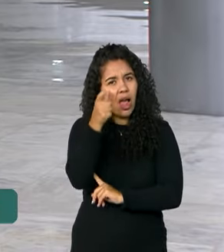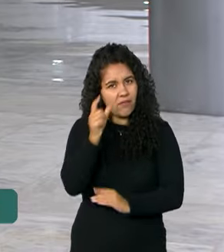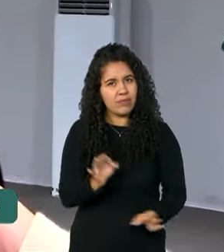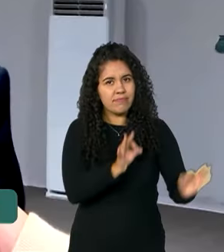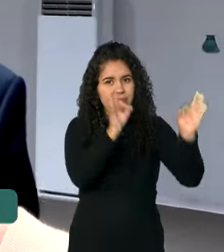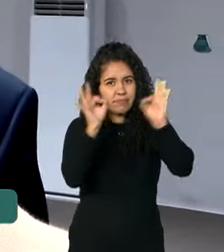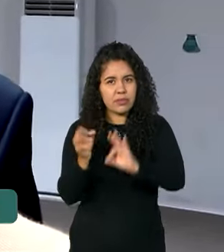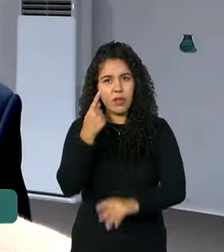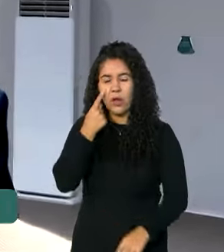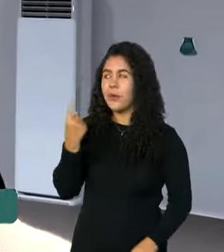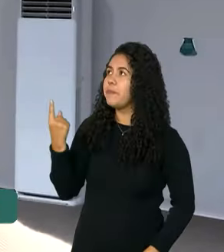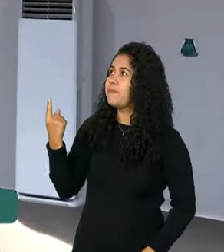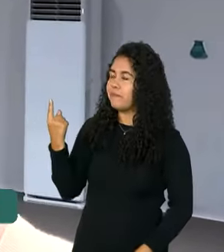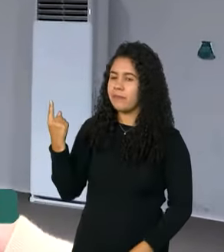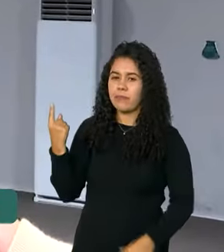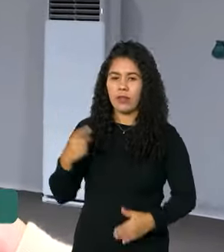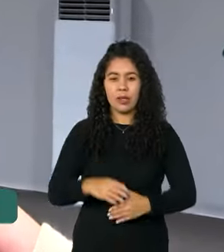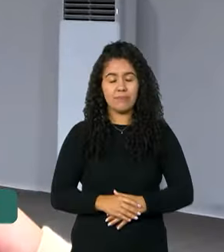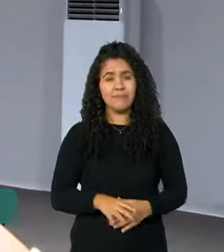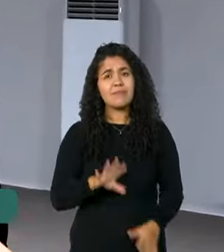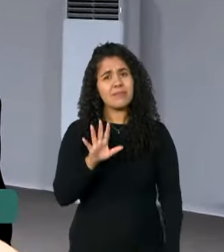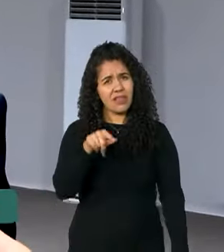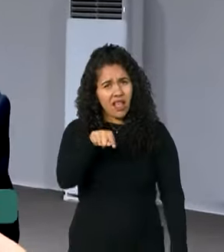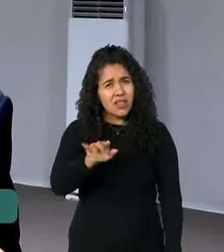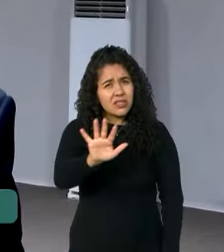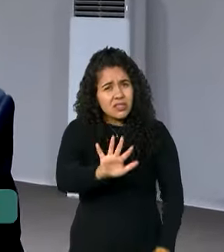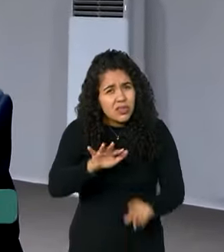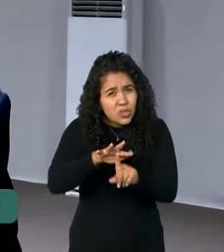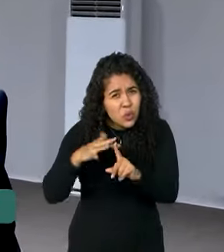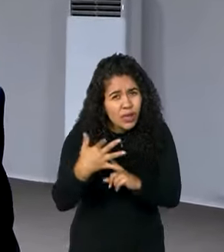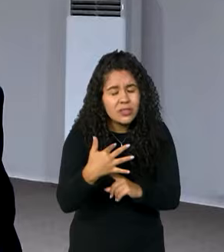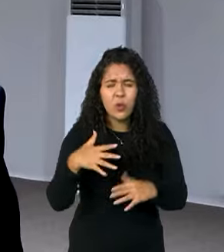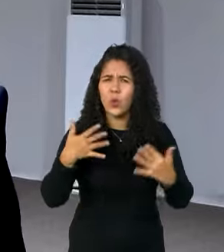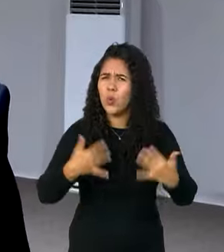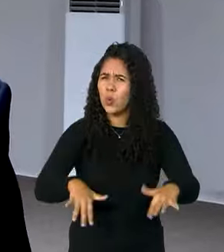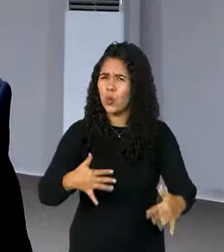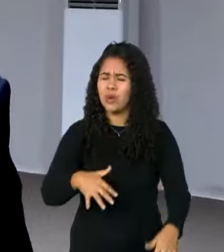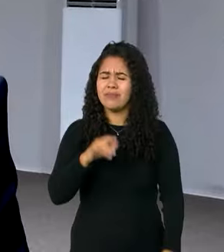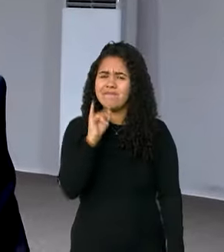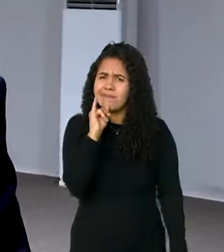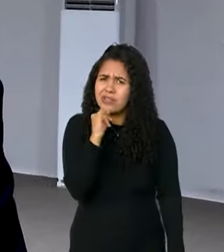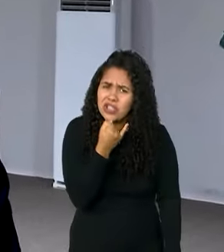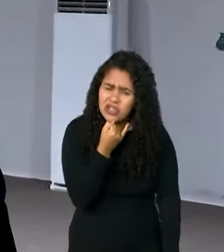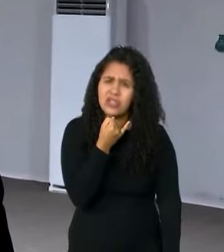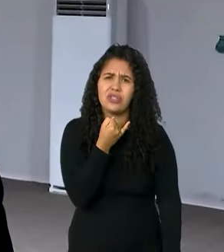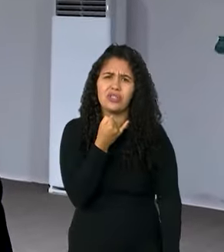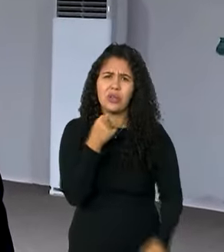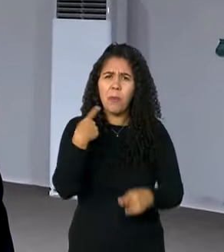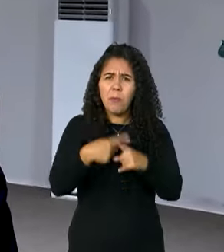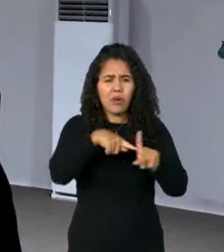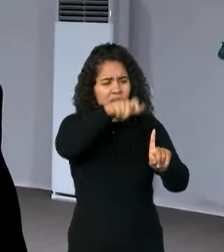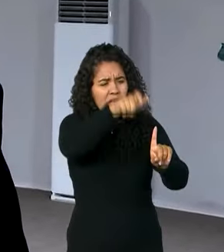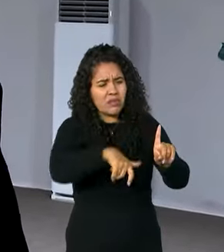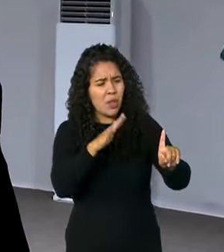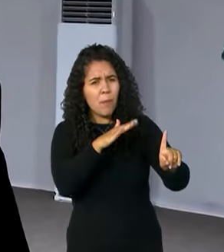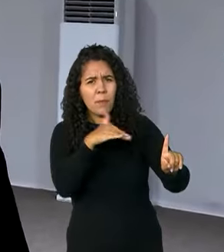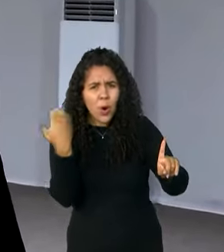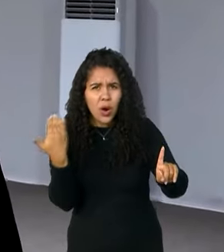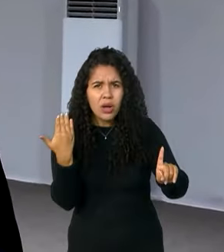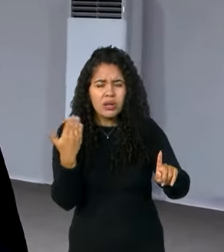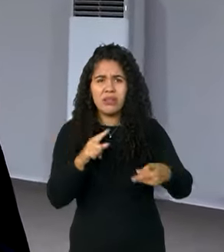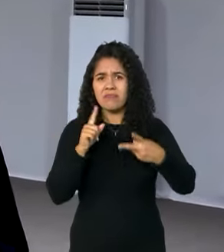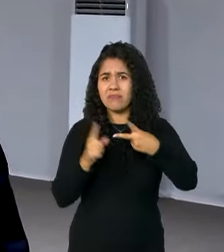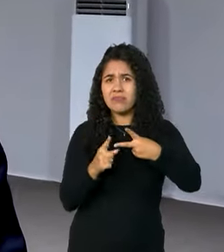Olha, triste e grave. Triste pela perda de vida e grave